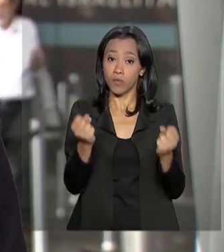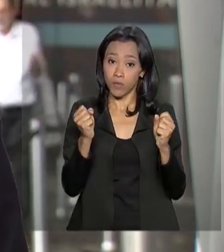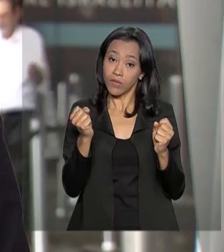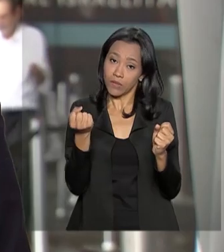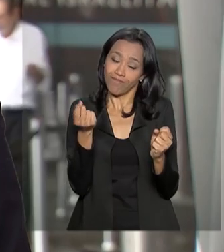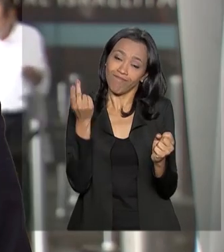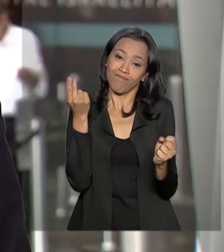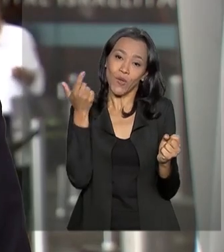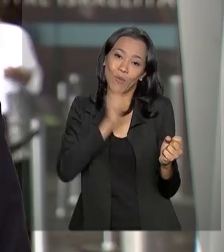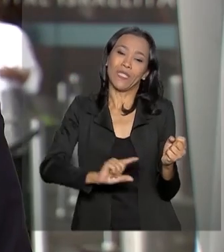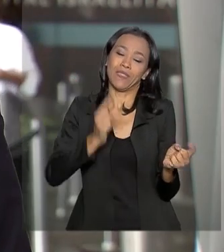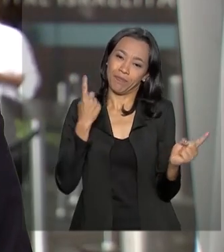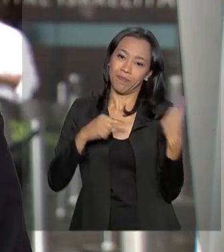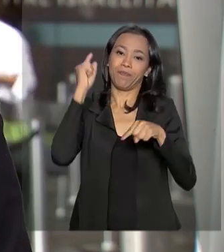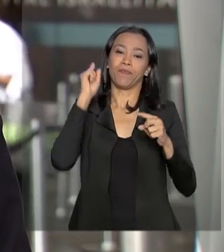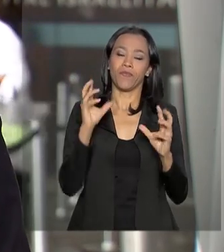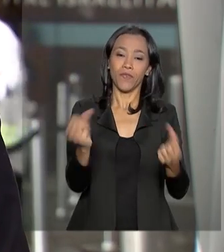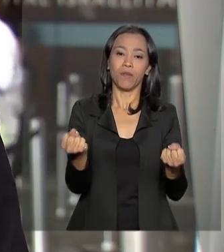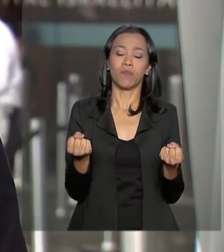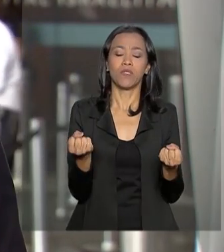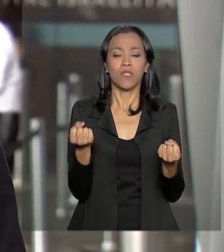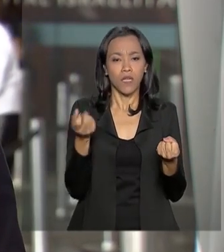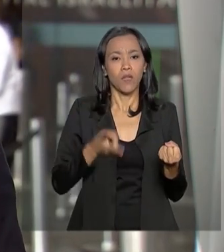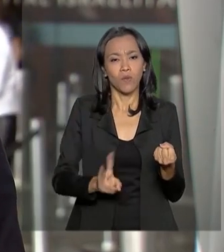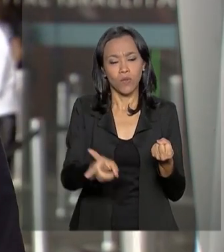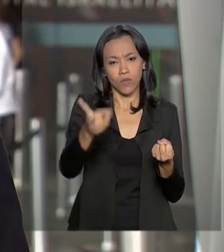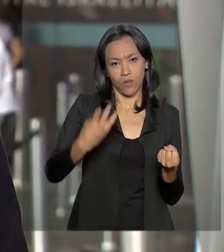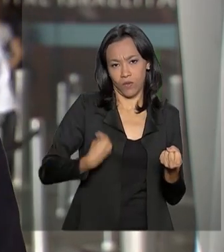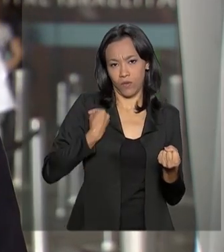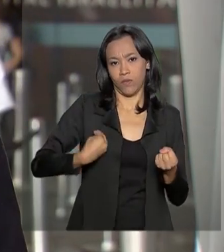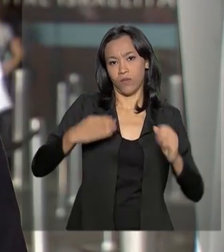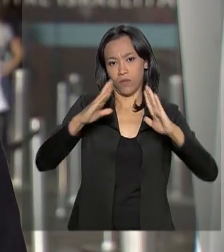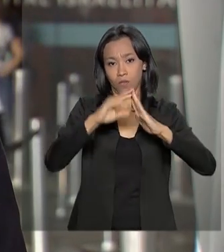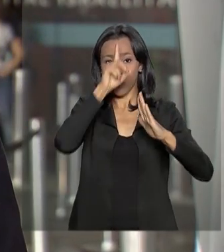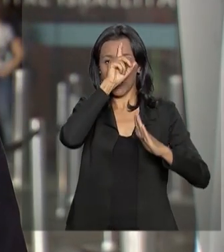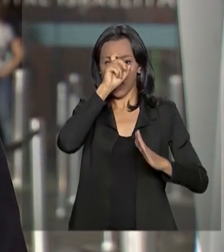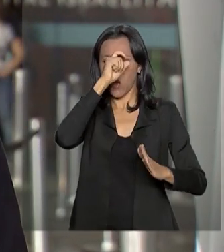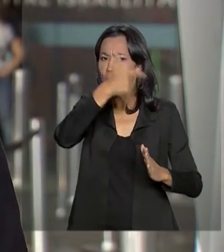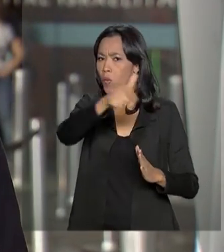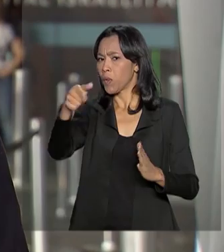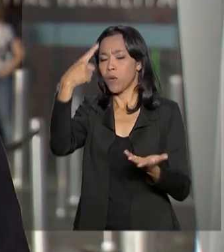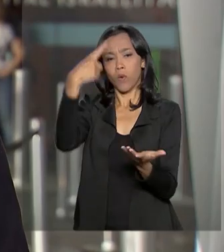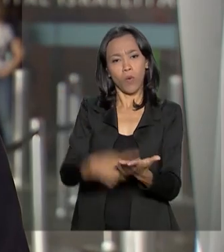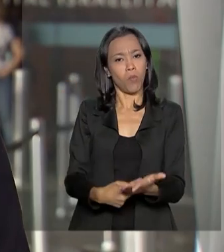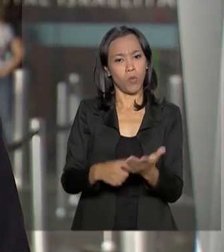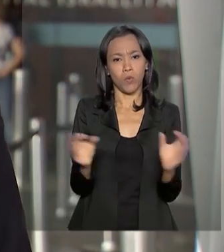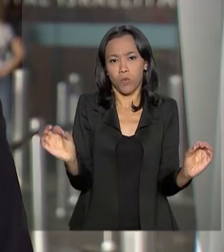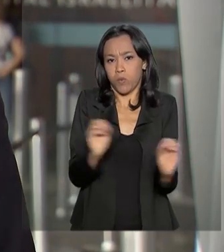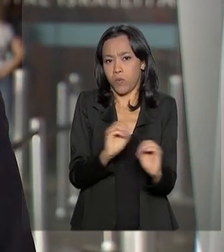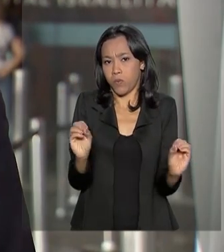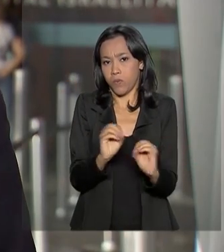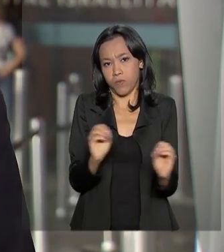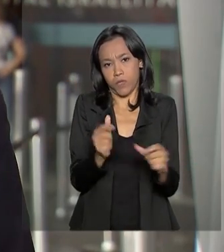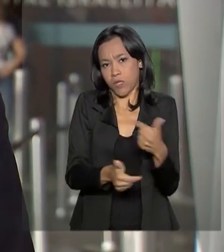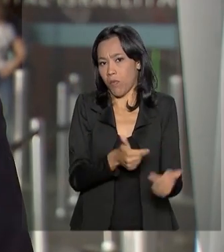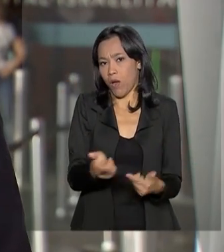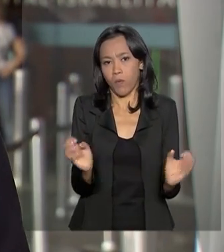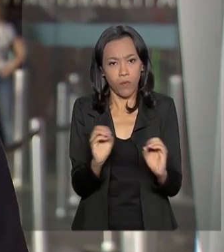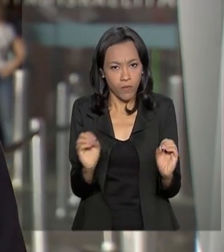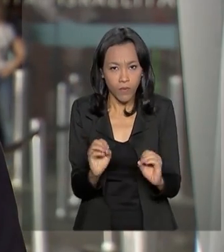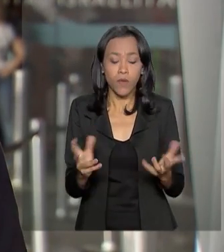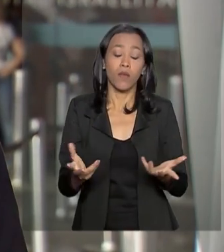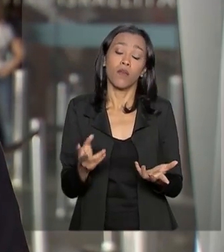dessa. Ele segue aqui no Hospital Albert Einstein sem nenhum compromisso oficial na agenda e deve